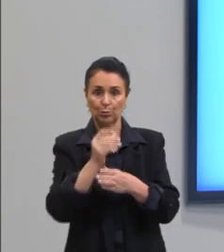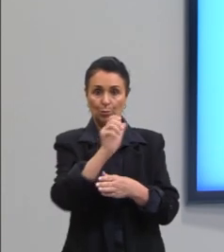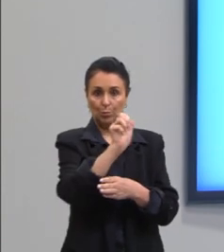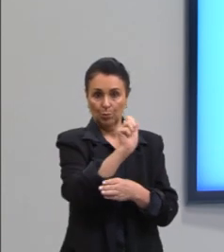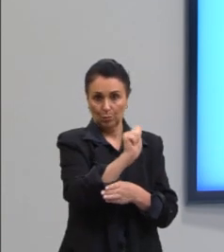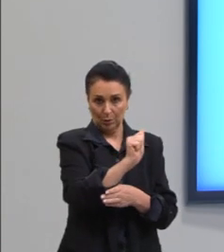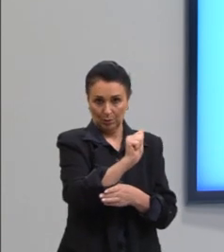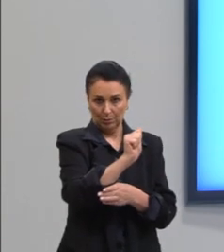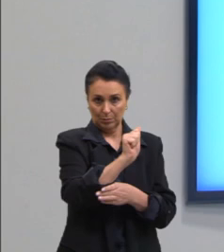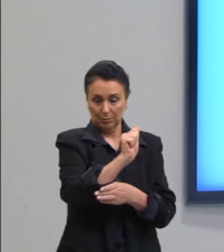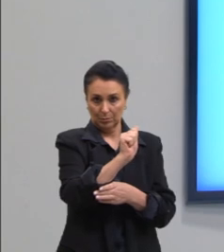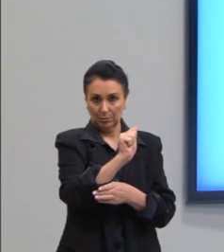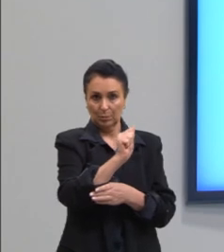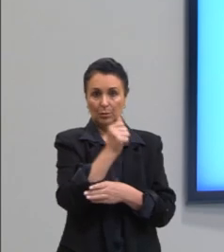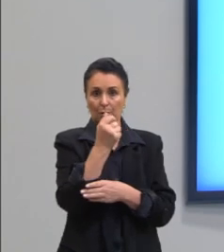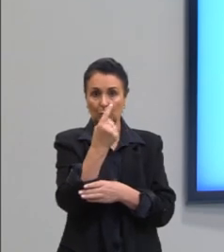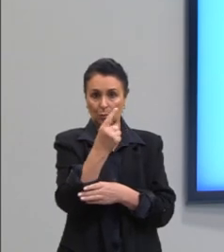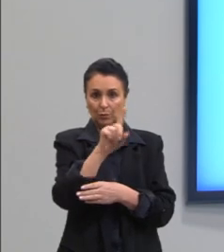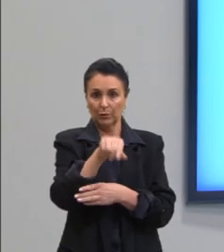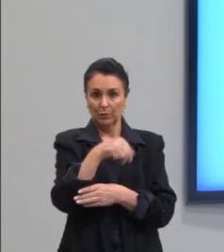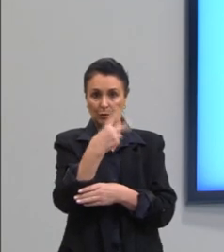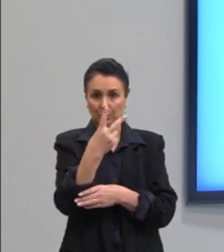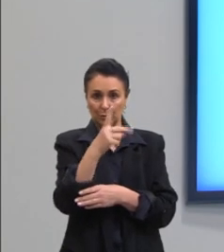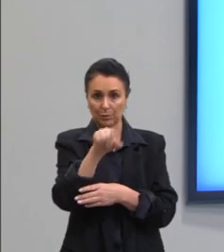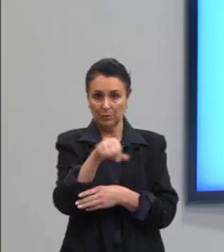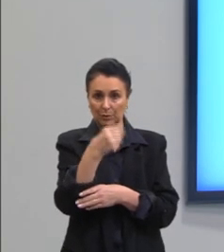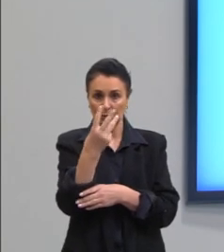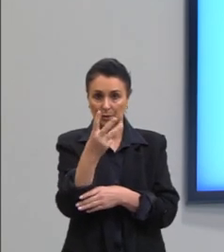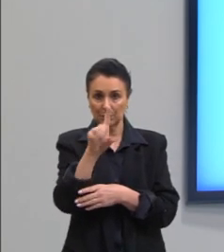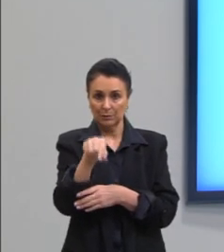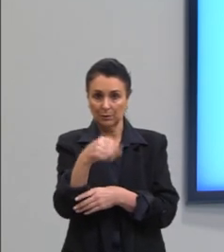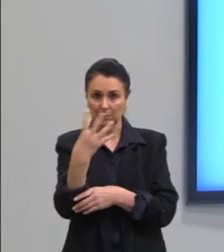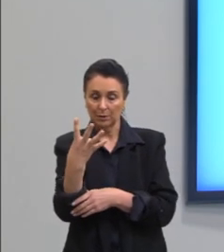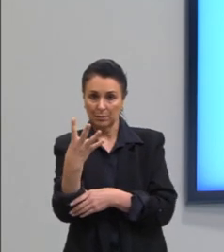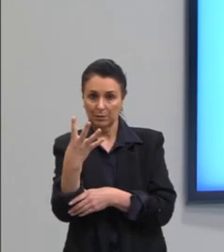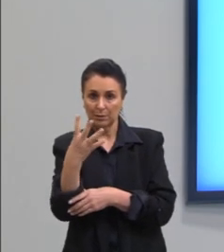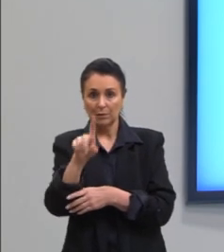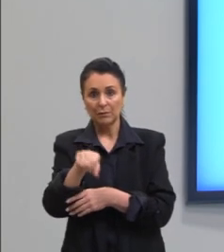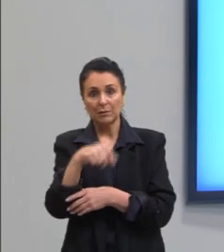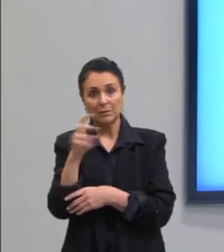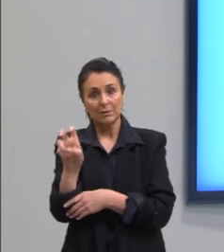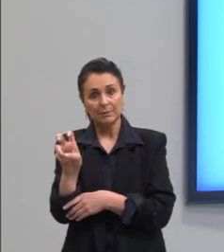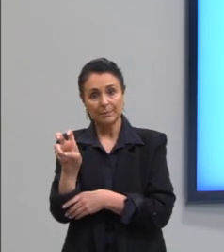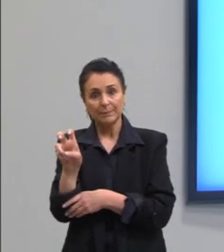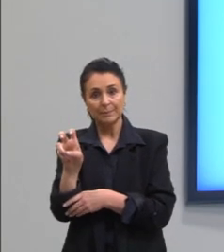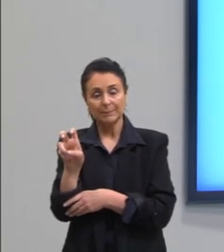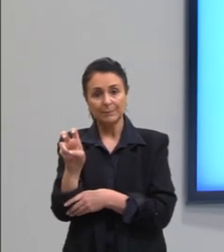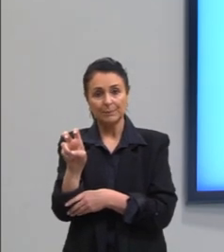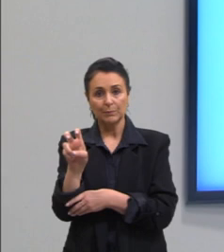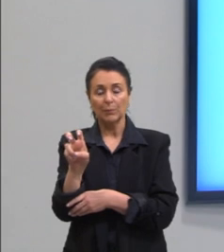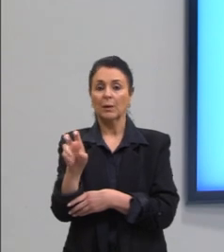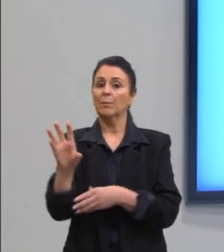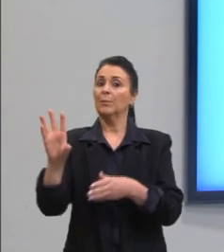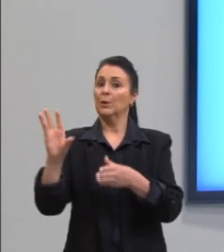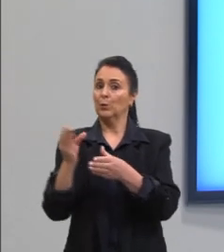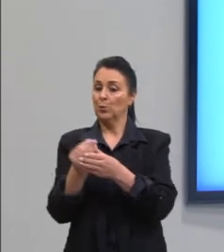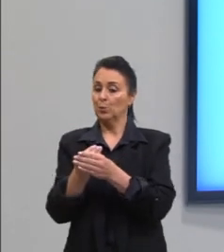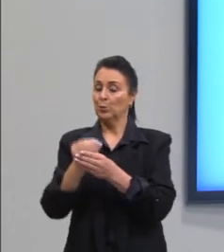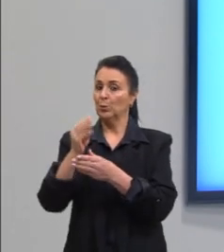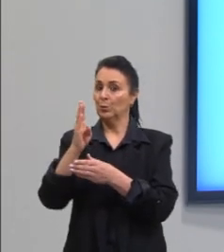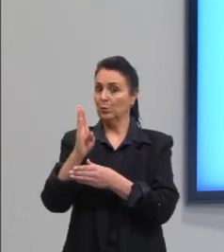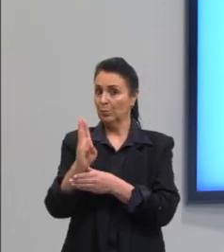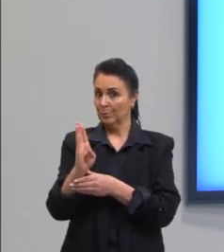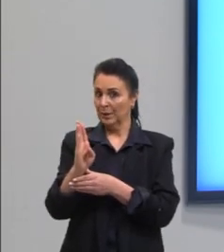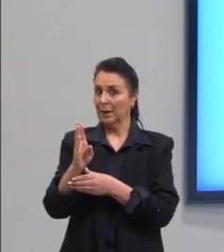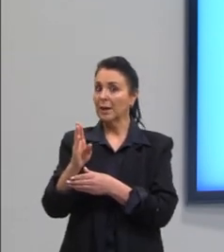elementos são 1,2, 3, 4, 5. Para o conjunto B, eu tenho